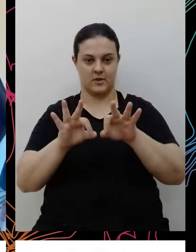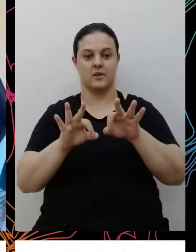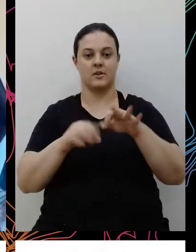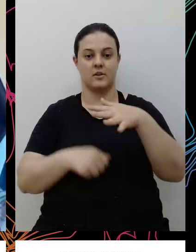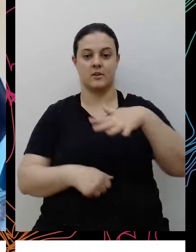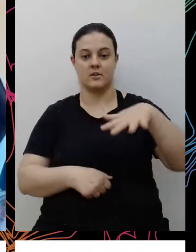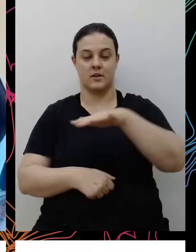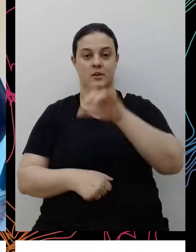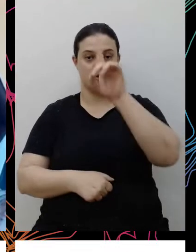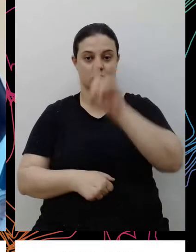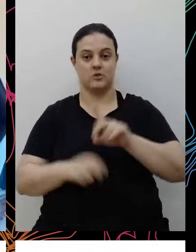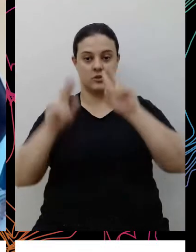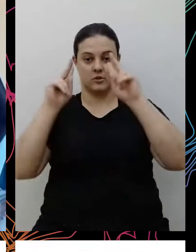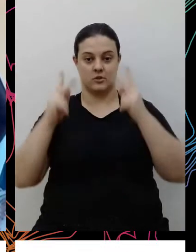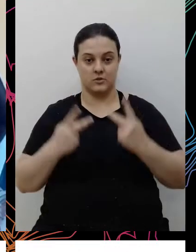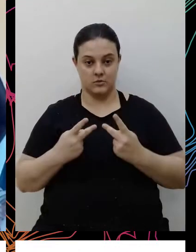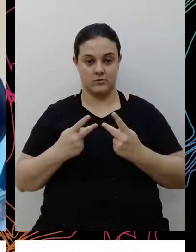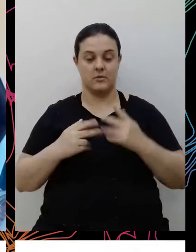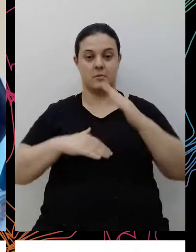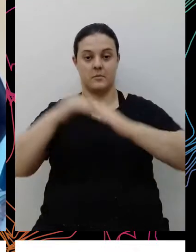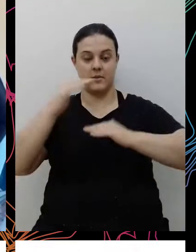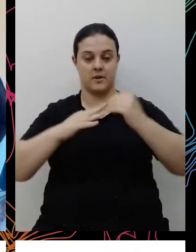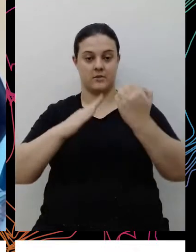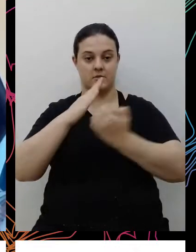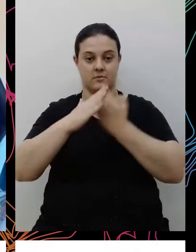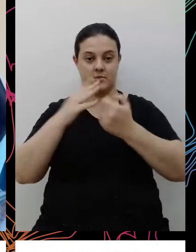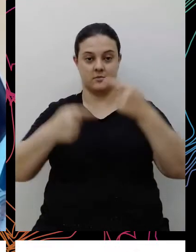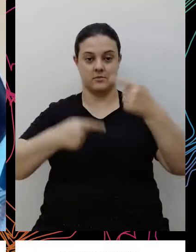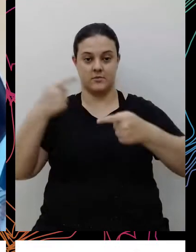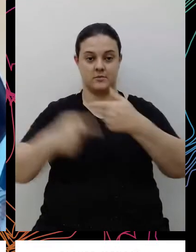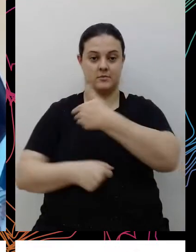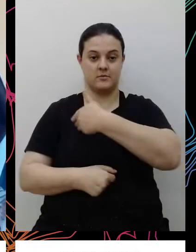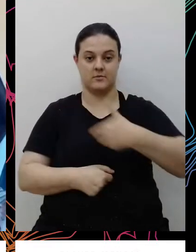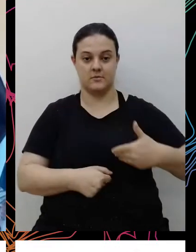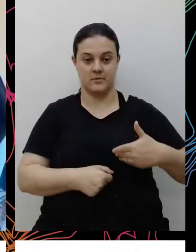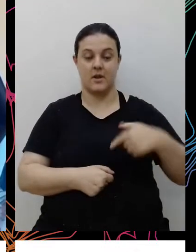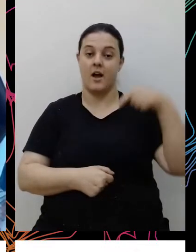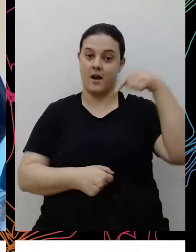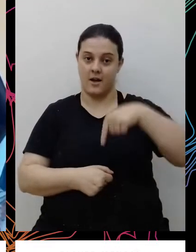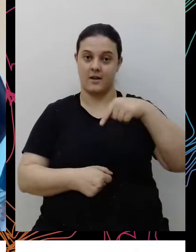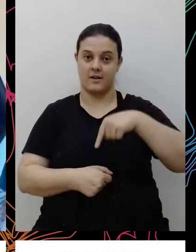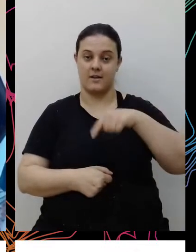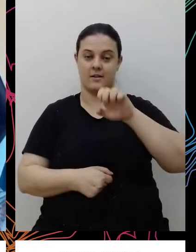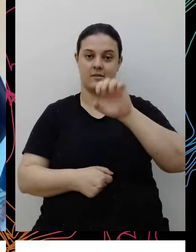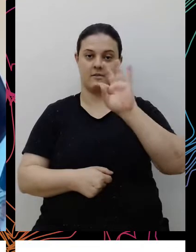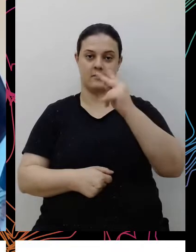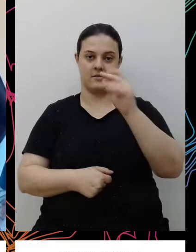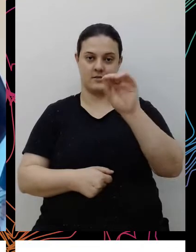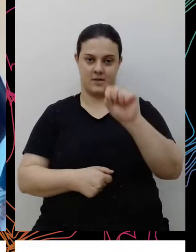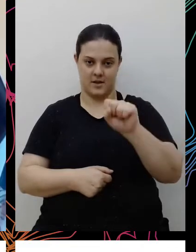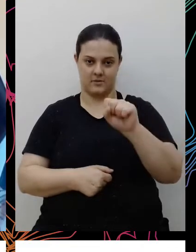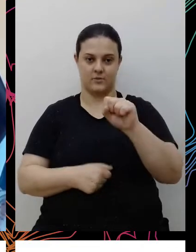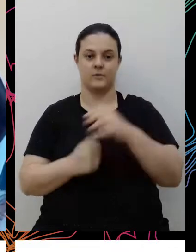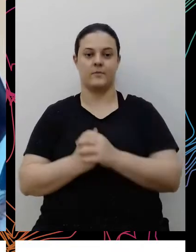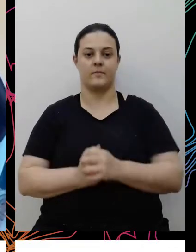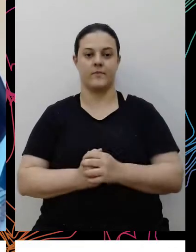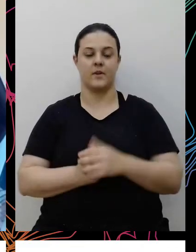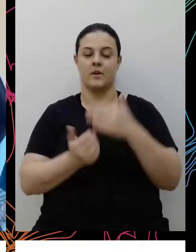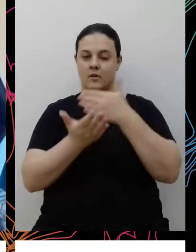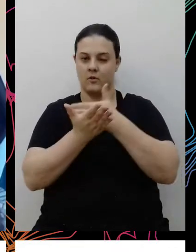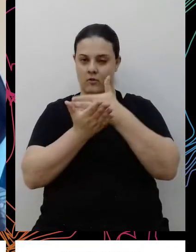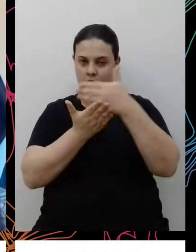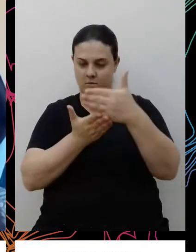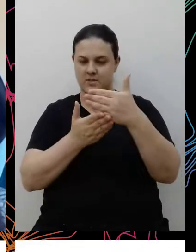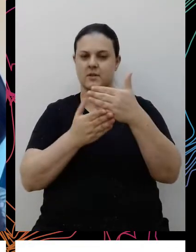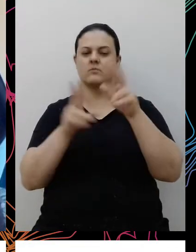direitos humanos e de práticas empresariais e políticas públicas do Instituto Etos. Então vou dar uma breve introduzida no